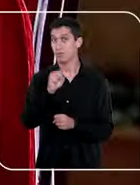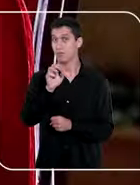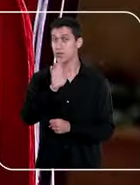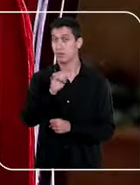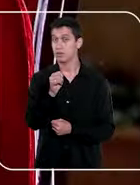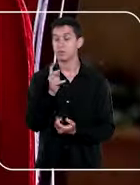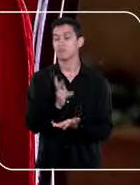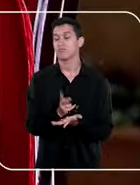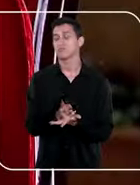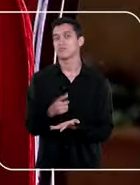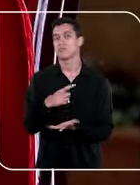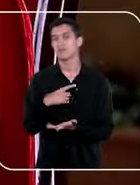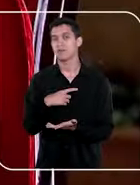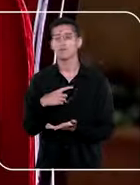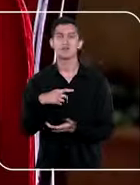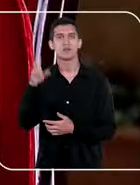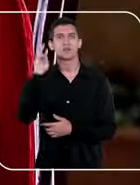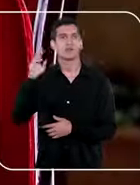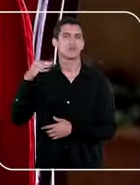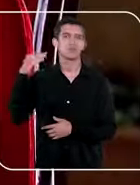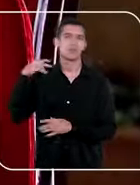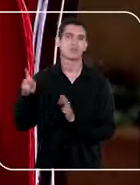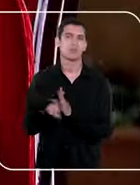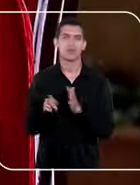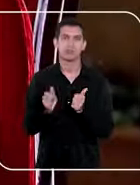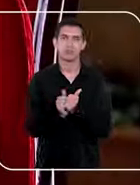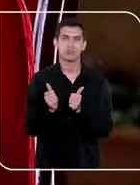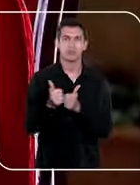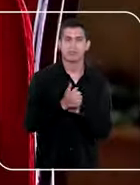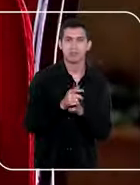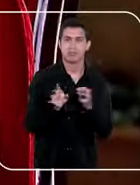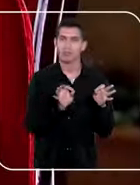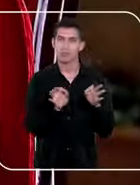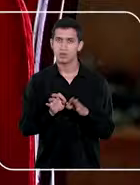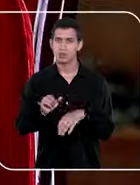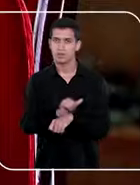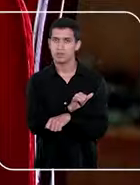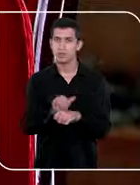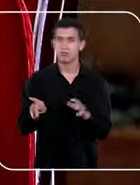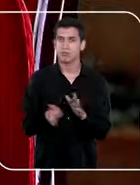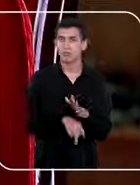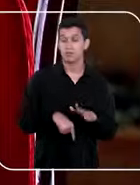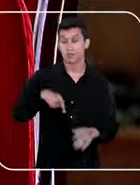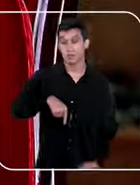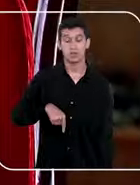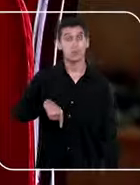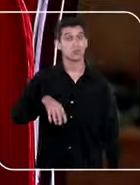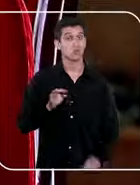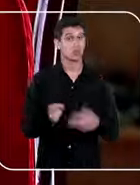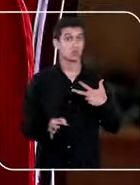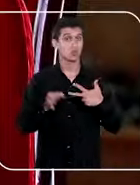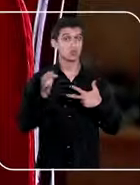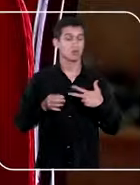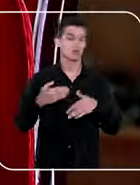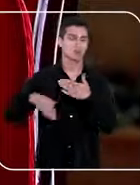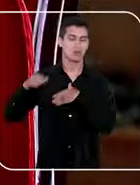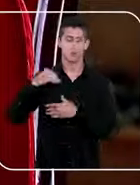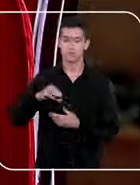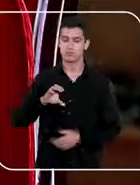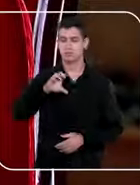sempre teve um histórico de protagonismo no planejamento estratégico do judiciário. Quando o CNJ